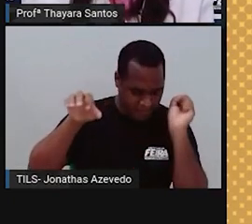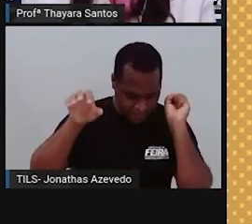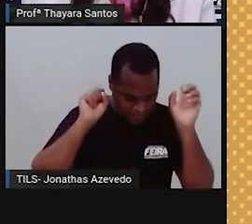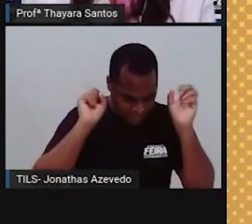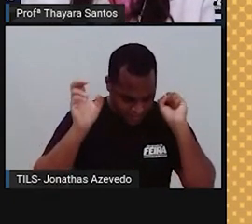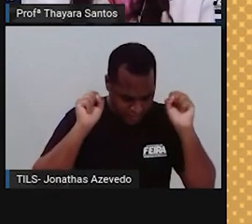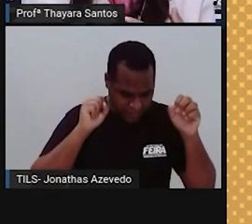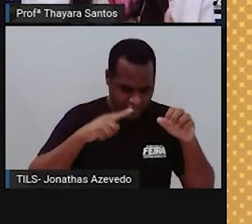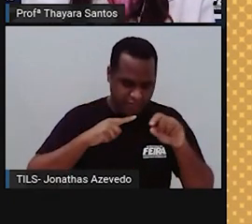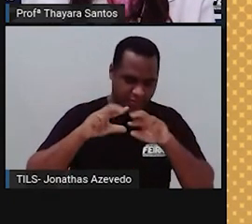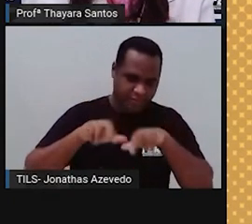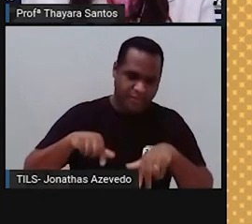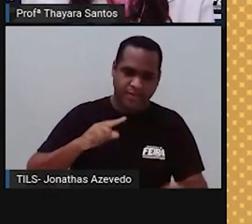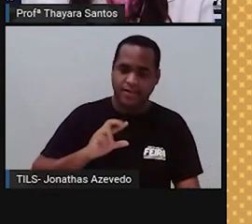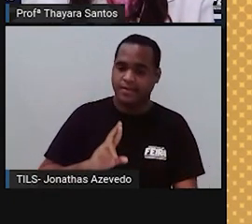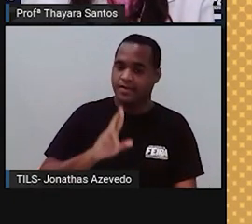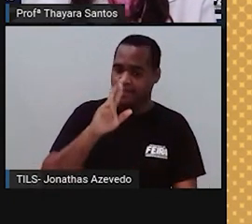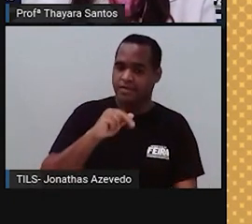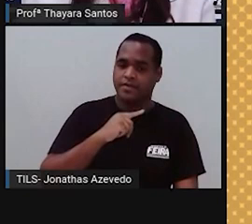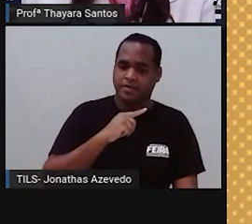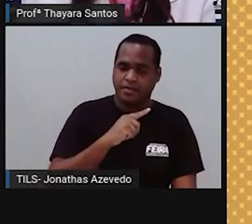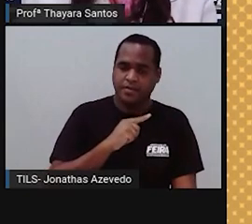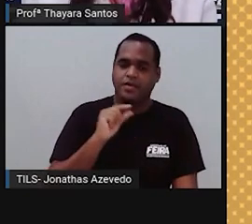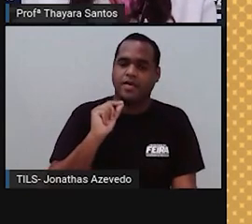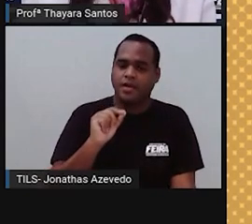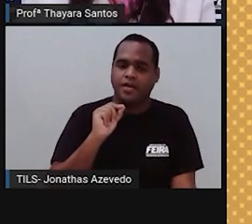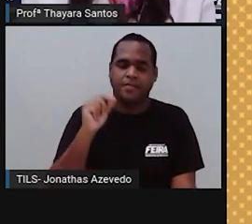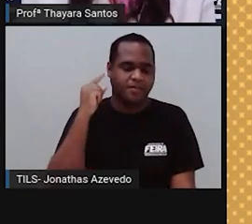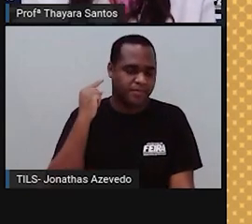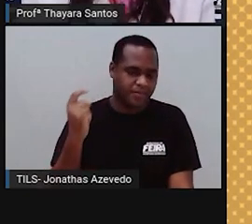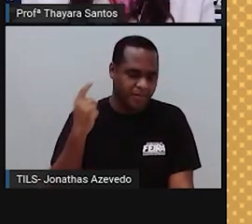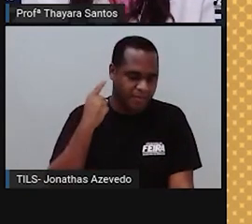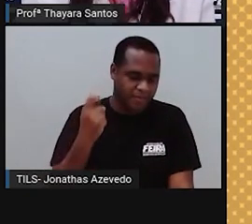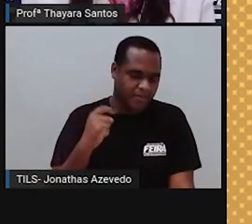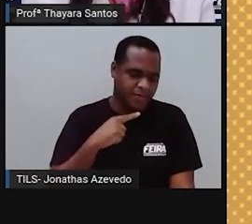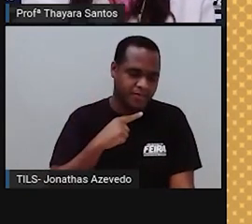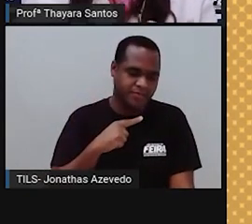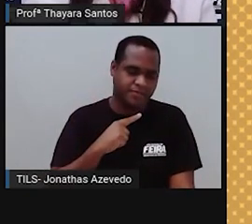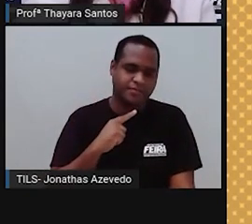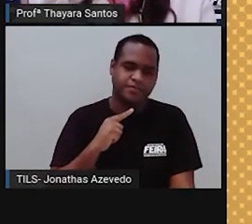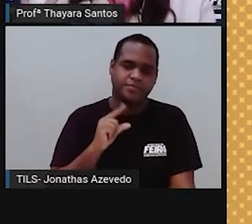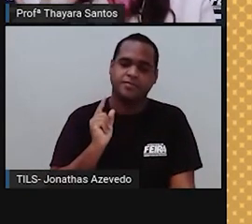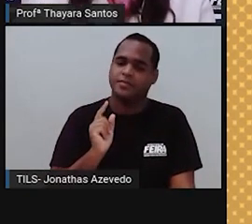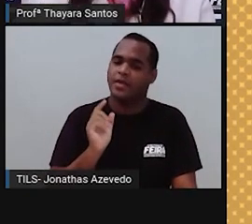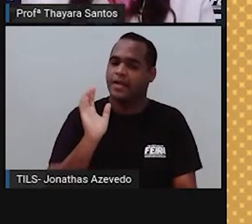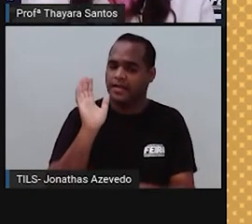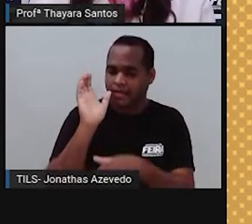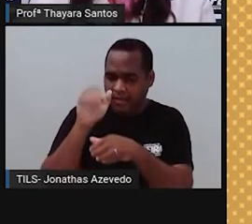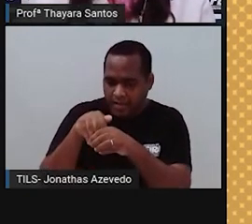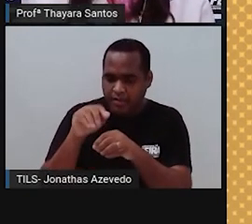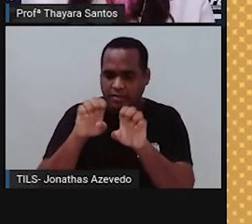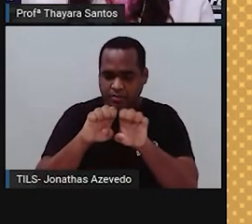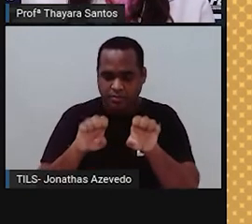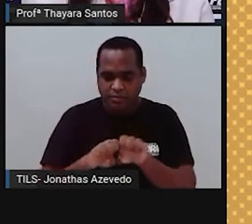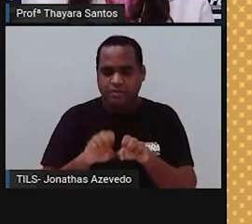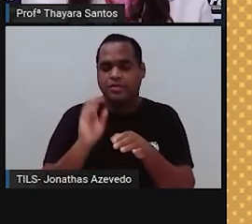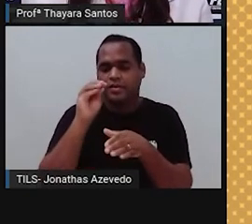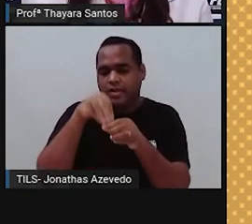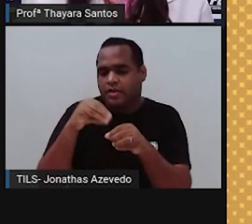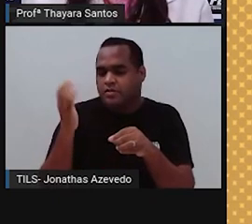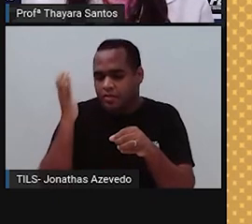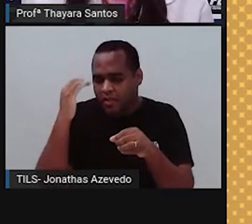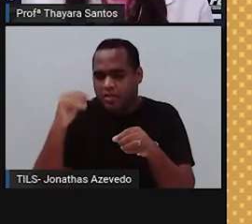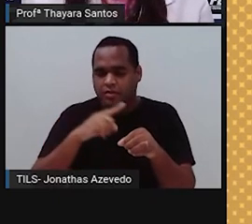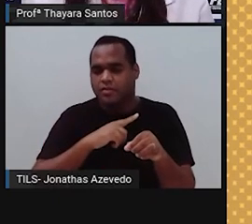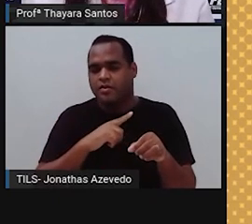são responsáveis por receber os estímulos do som. E nele, e nessa estrutura interna, está essa